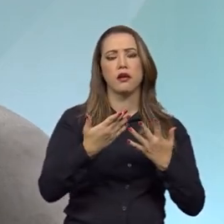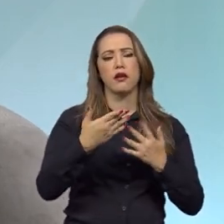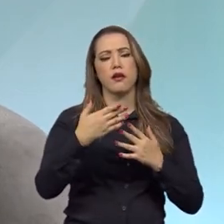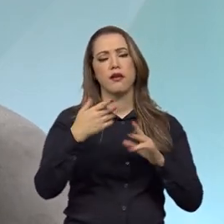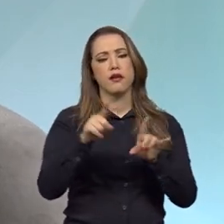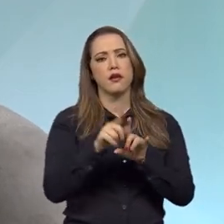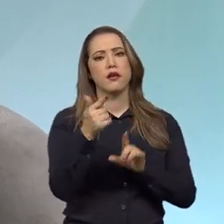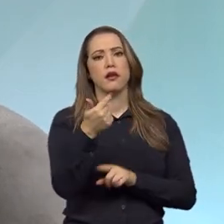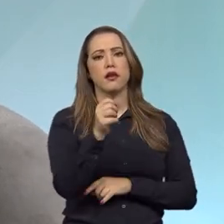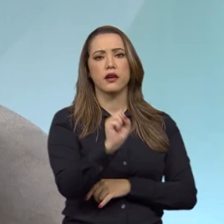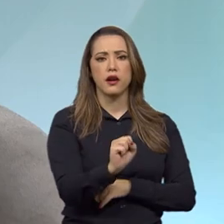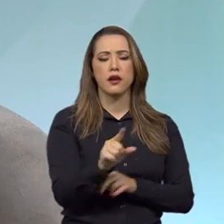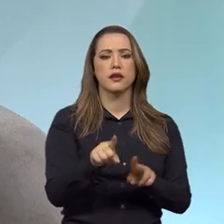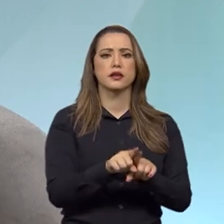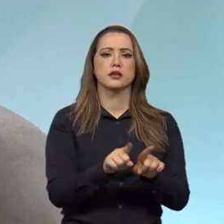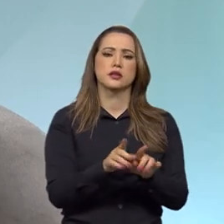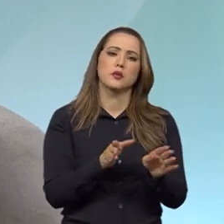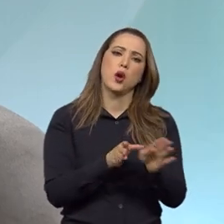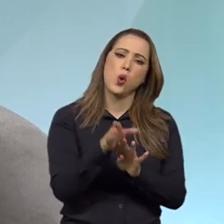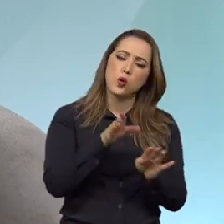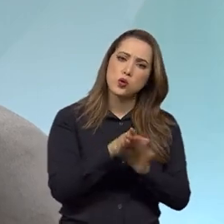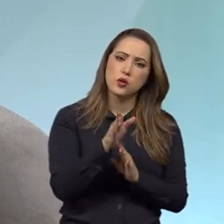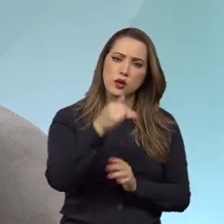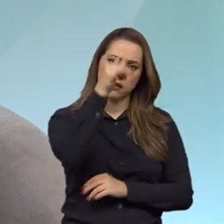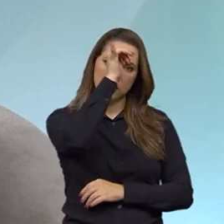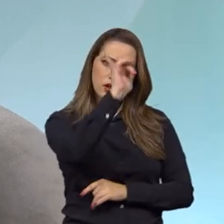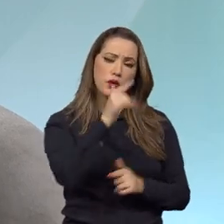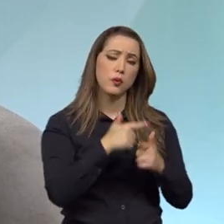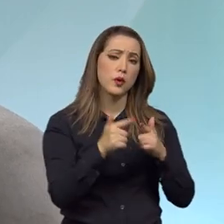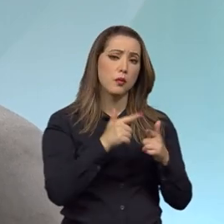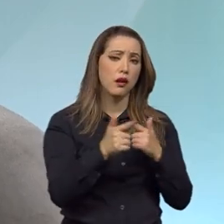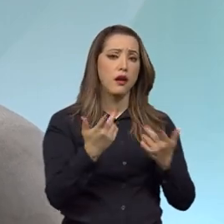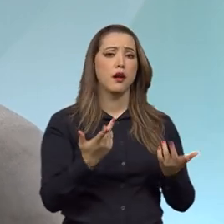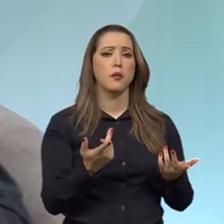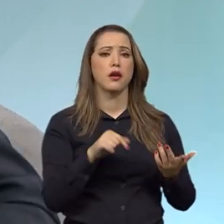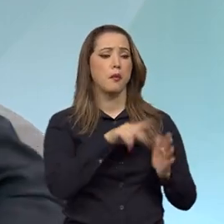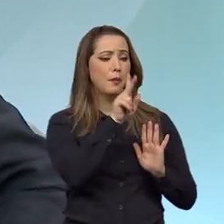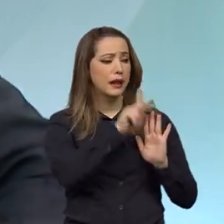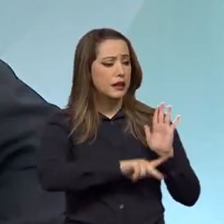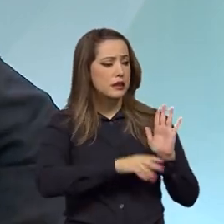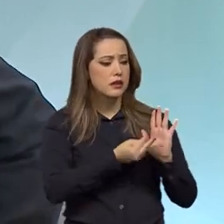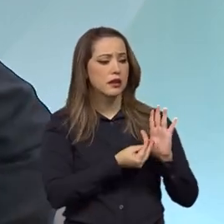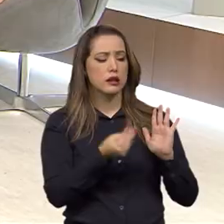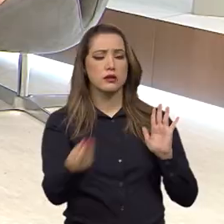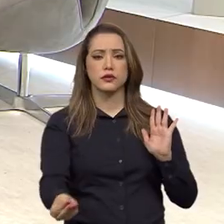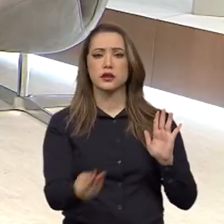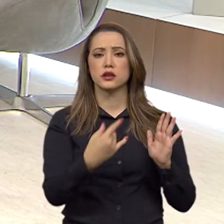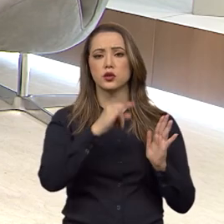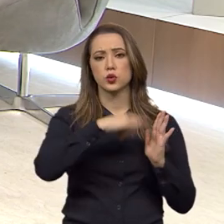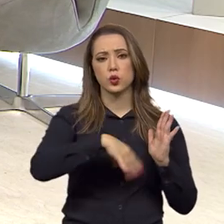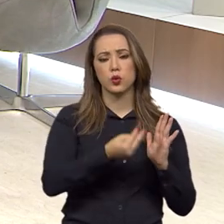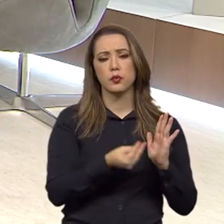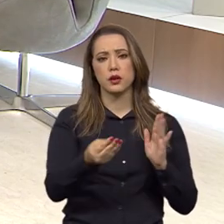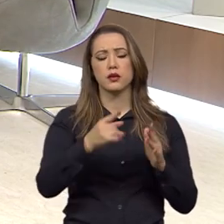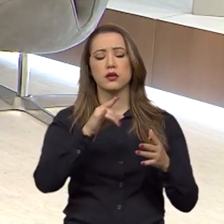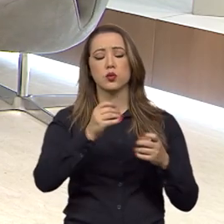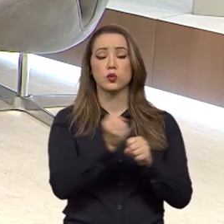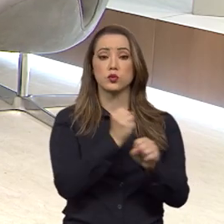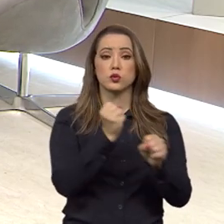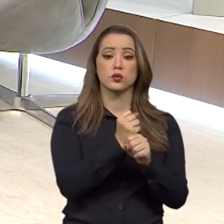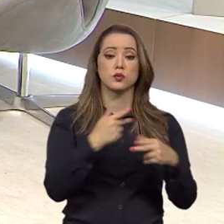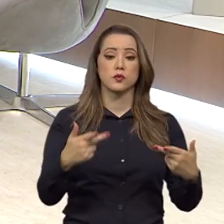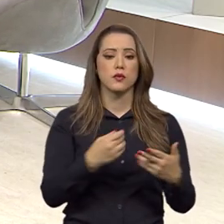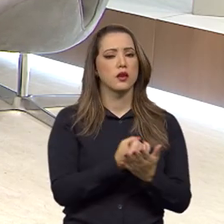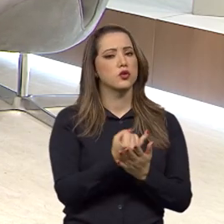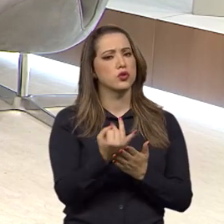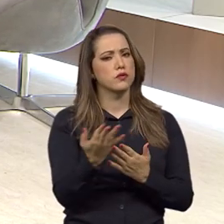evitando que a União tenha prejuízo, dando um parecer em questões específicas de infraestrutura, enfim, é